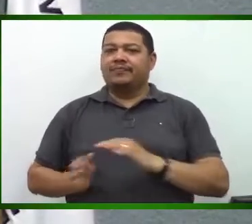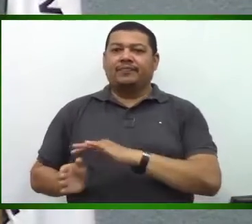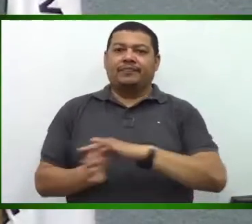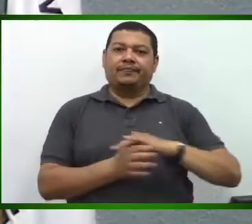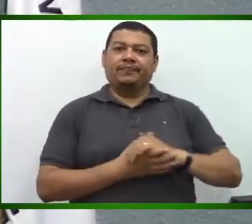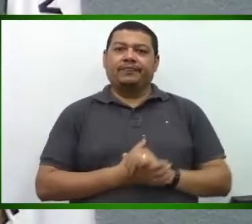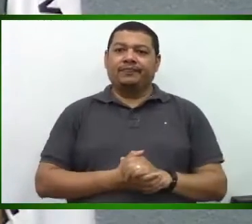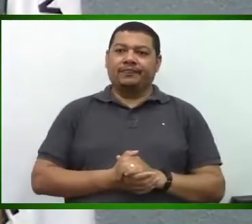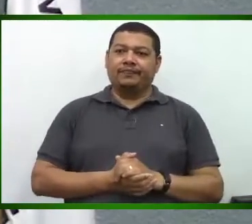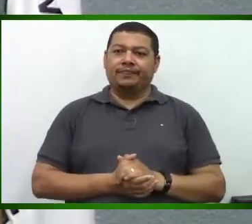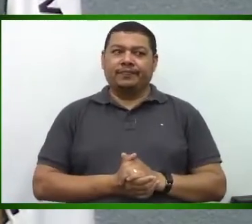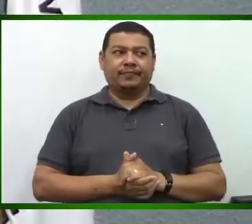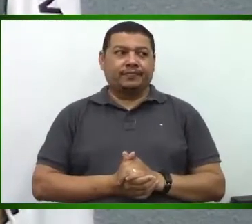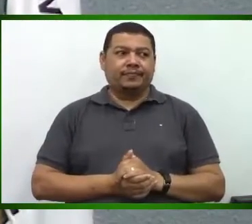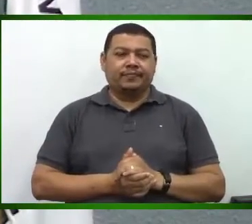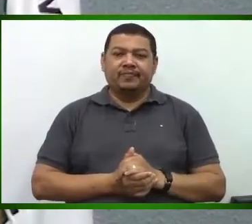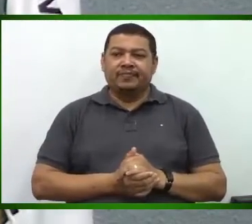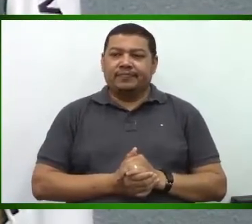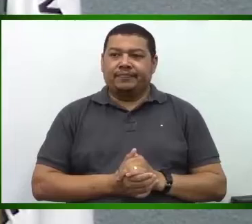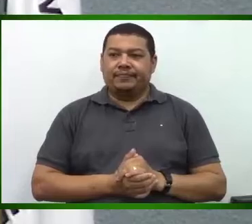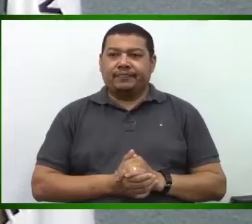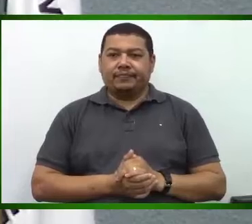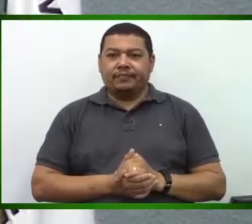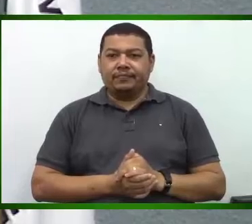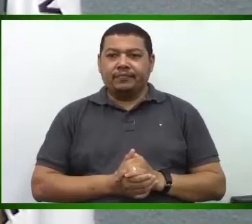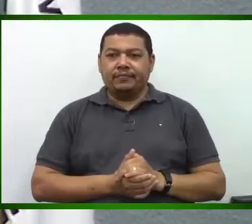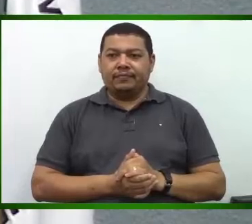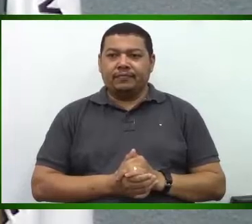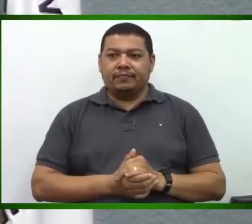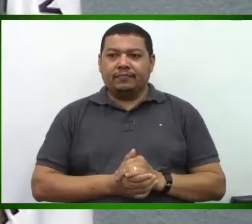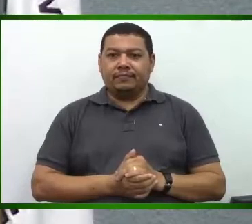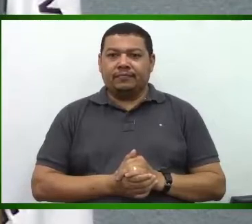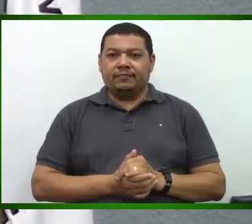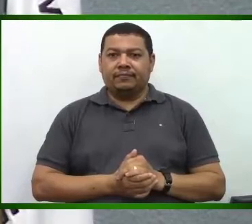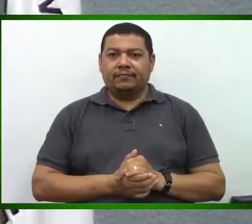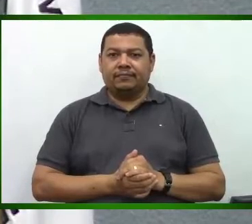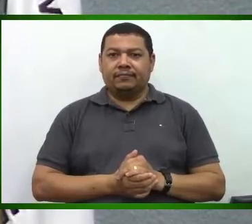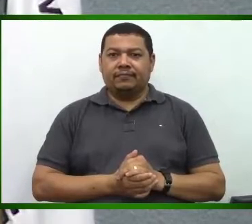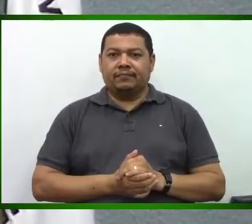situação um tanto que dificulta,